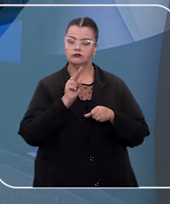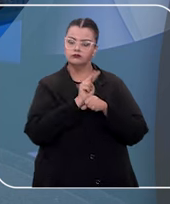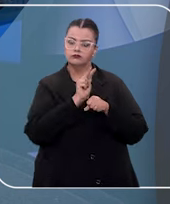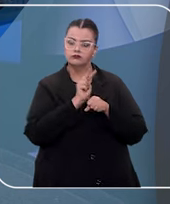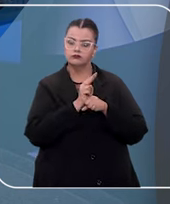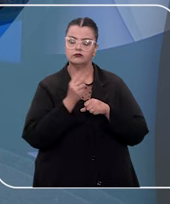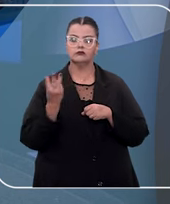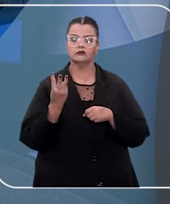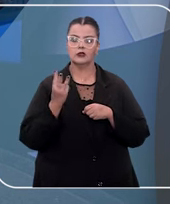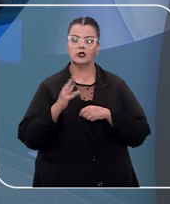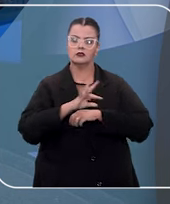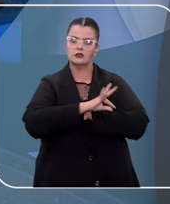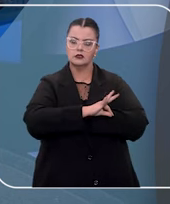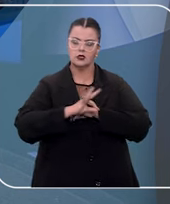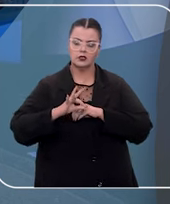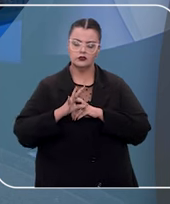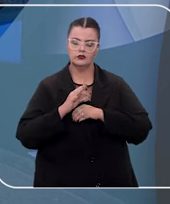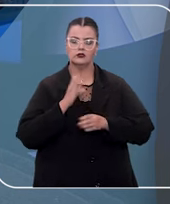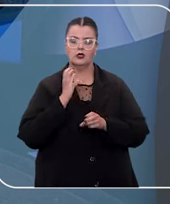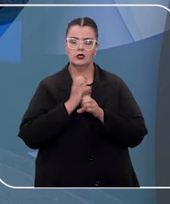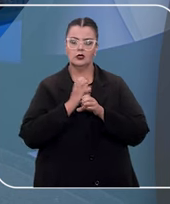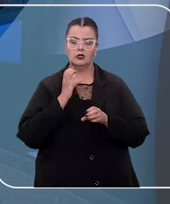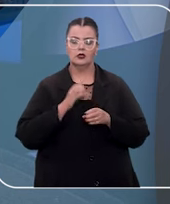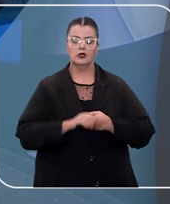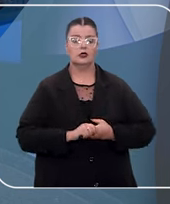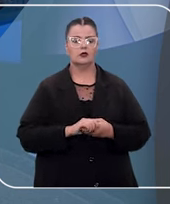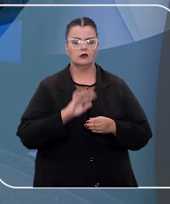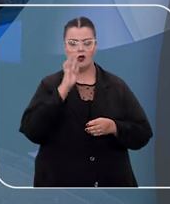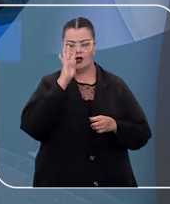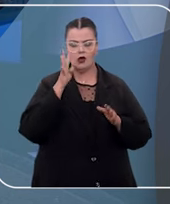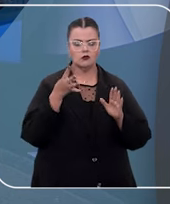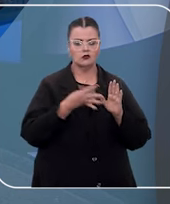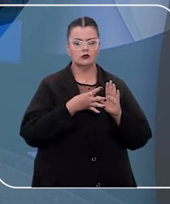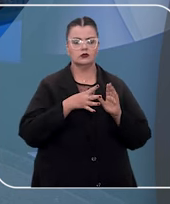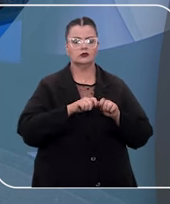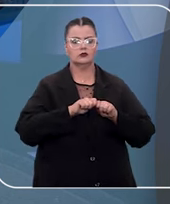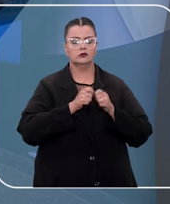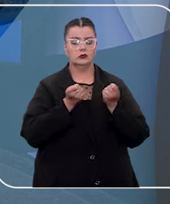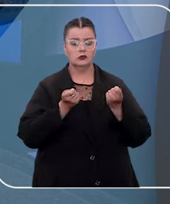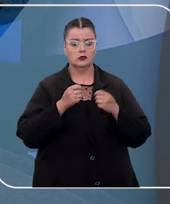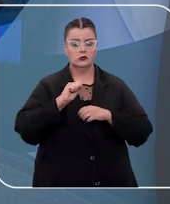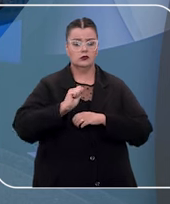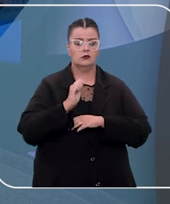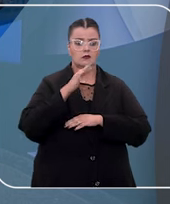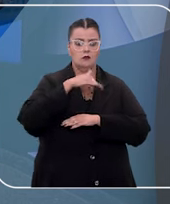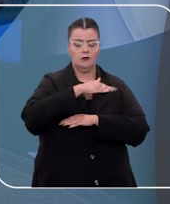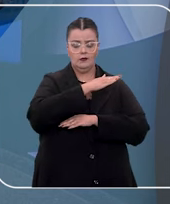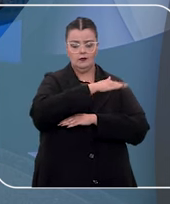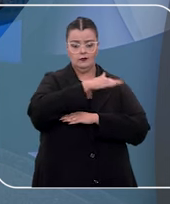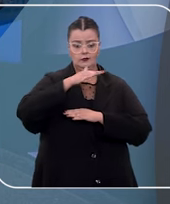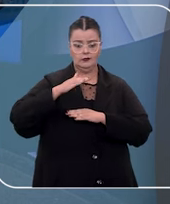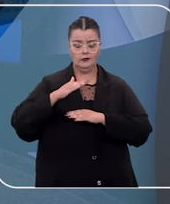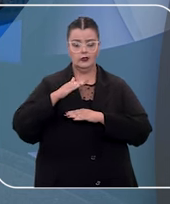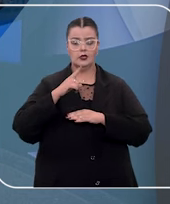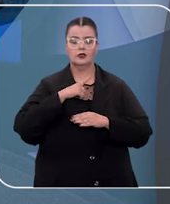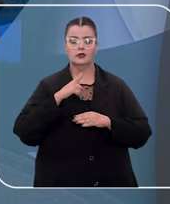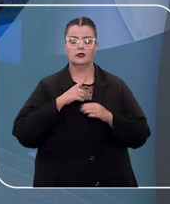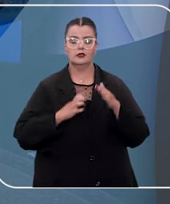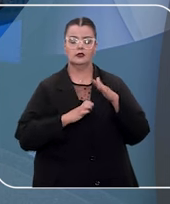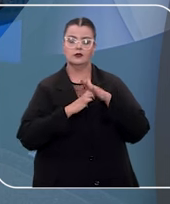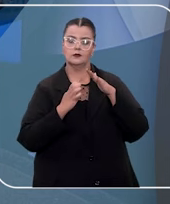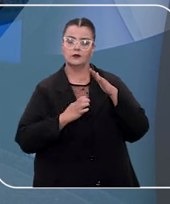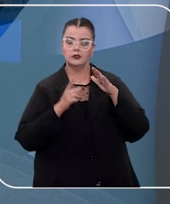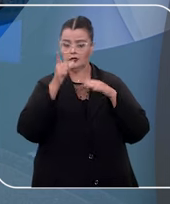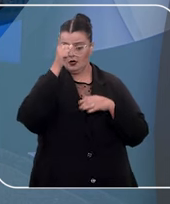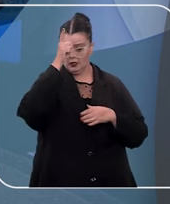defesa de três engenheiros acusados de homicídio doloso pelas mortes no rompimento da barragem de Brumadinho. Eles trabalham em uma